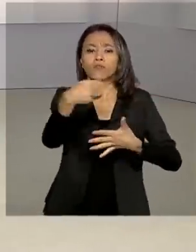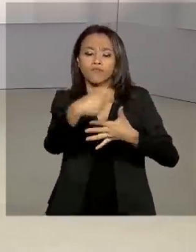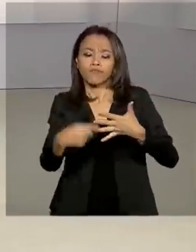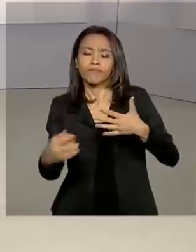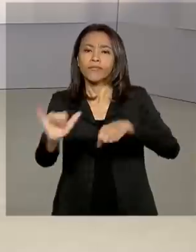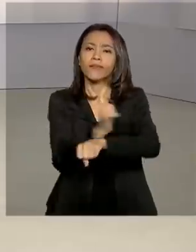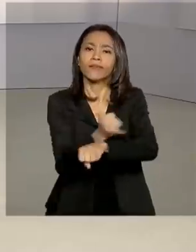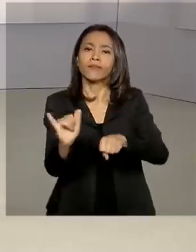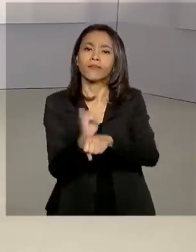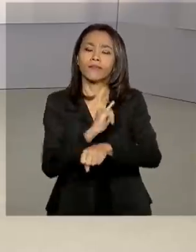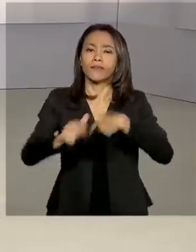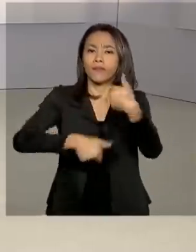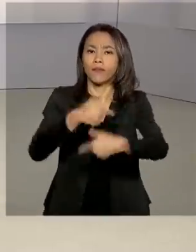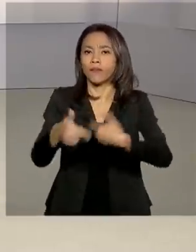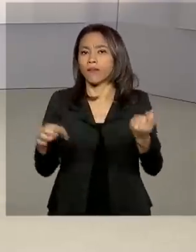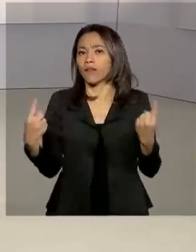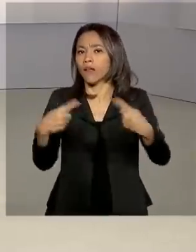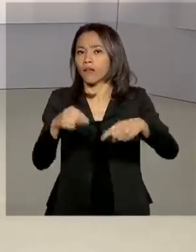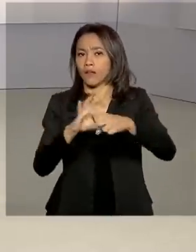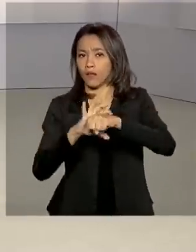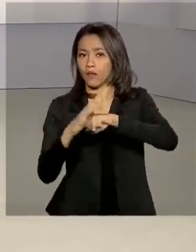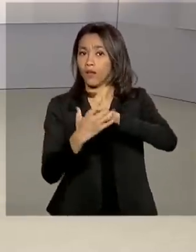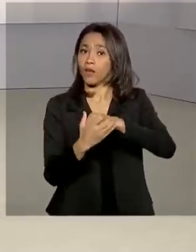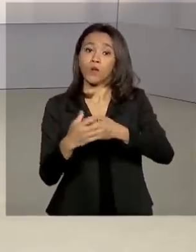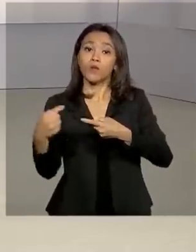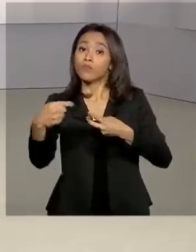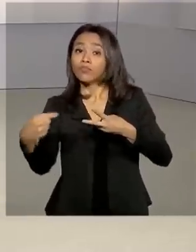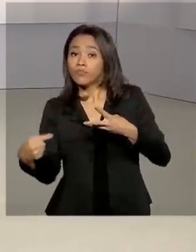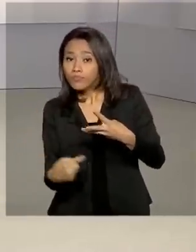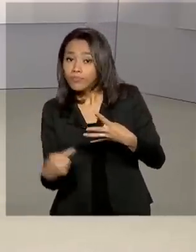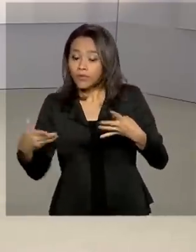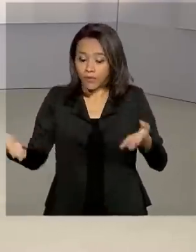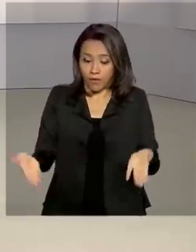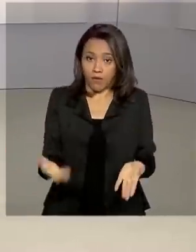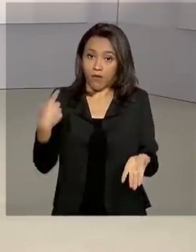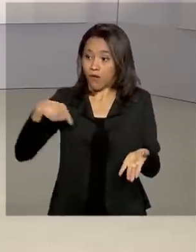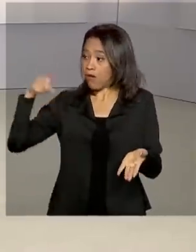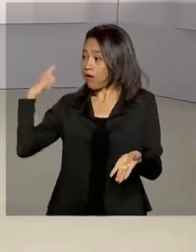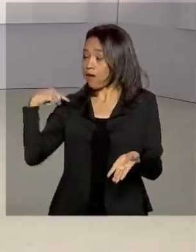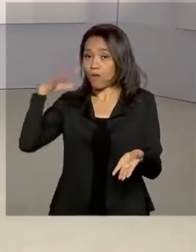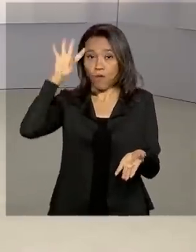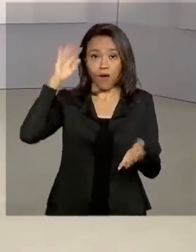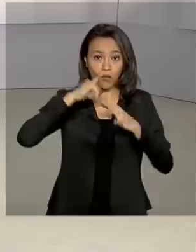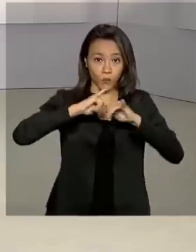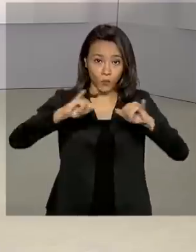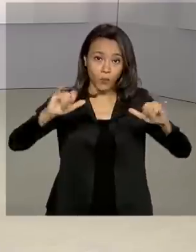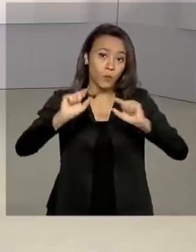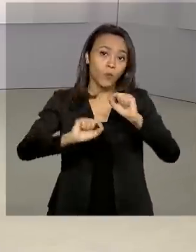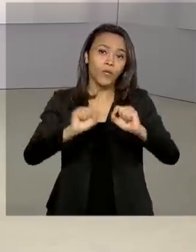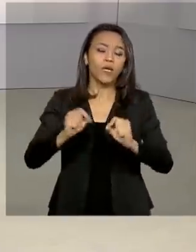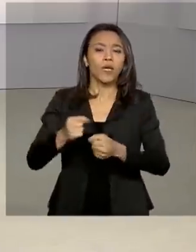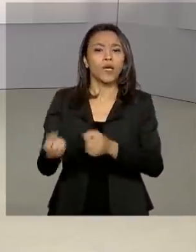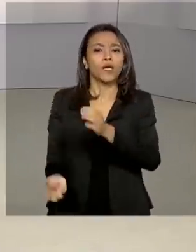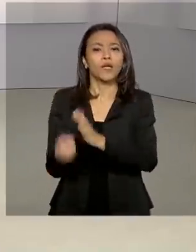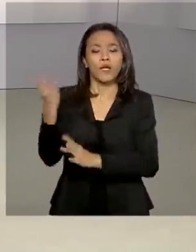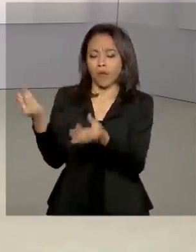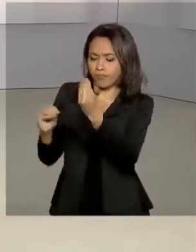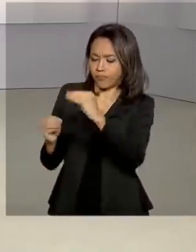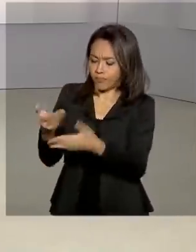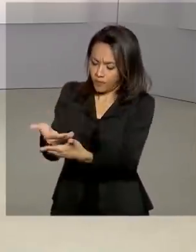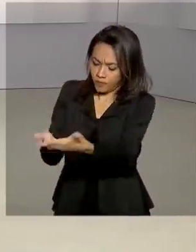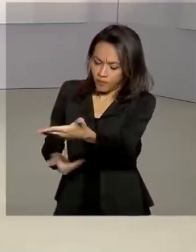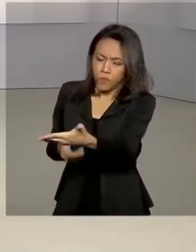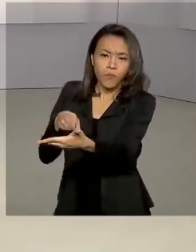para combater o coronavírus. Entre as medidas anunciadas nesta quarta-feira, está a elaboração de um documento para ajudar